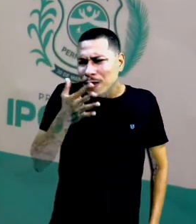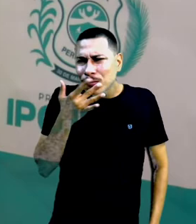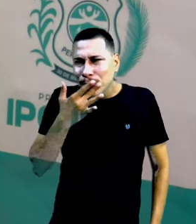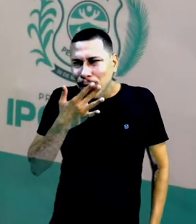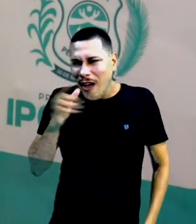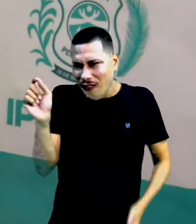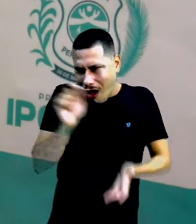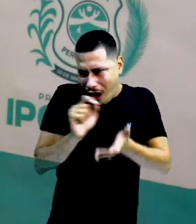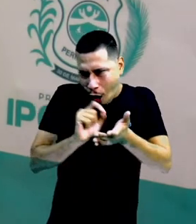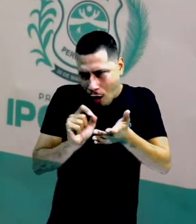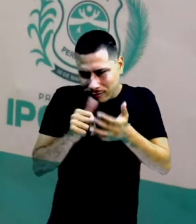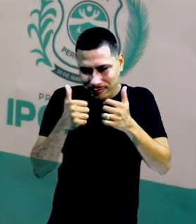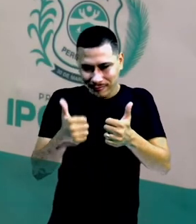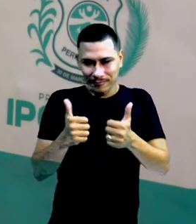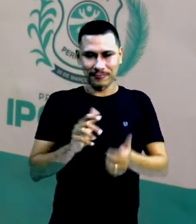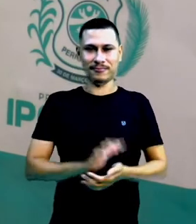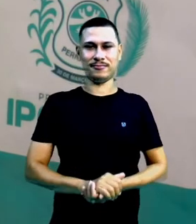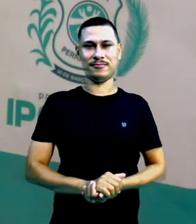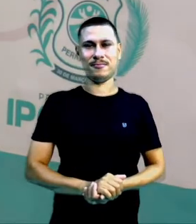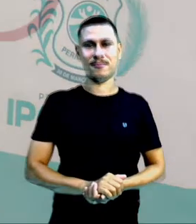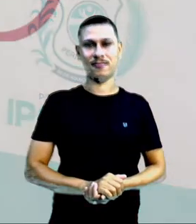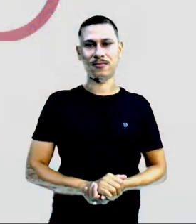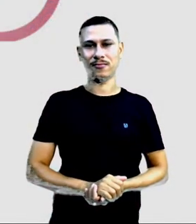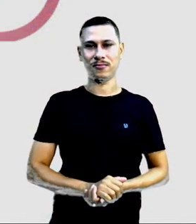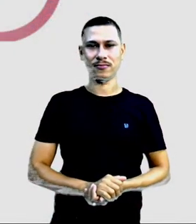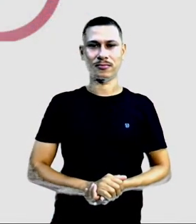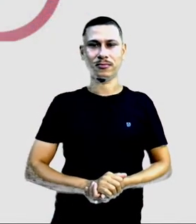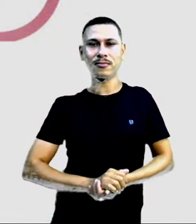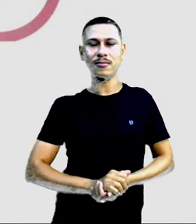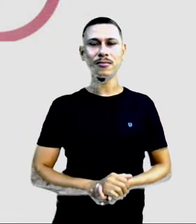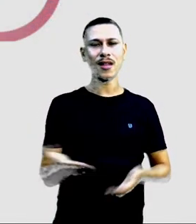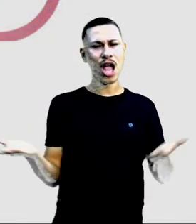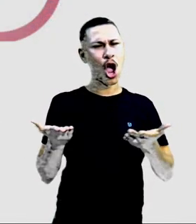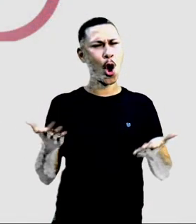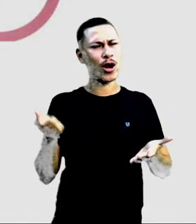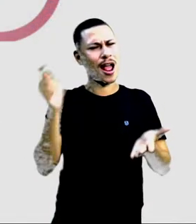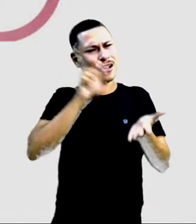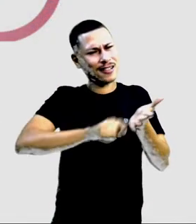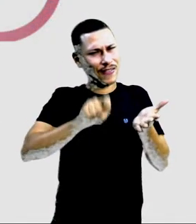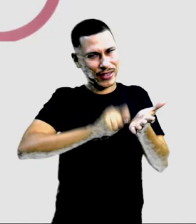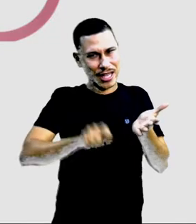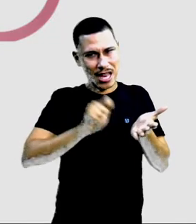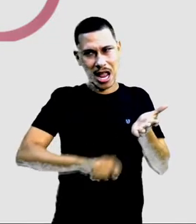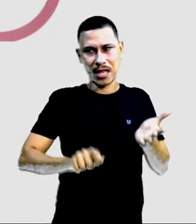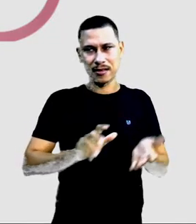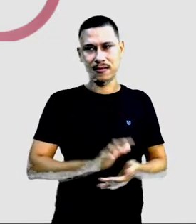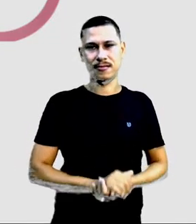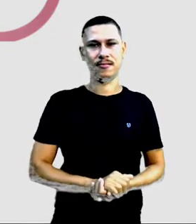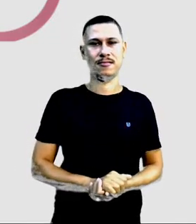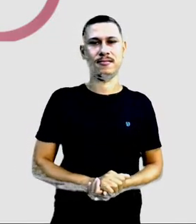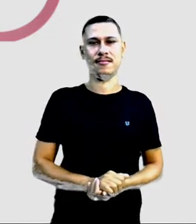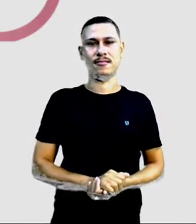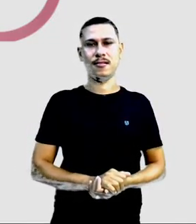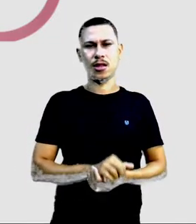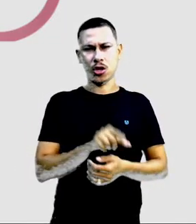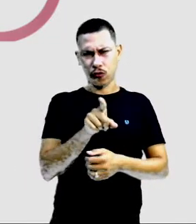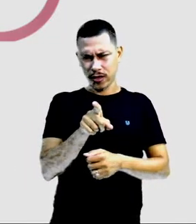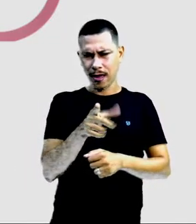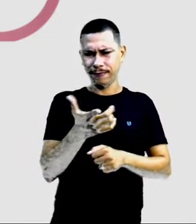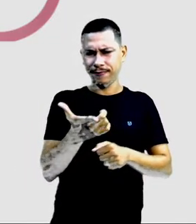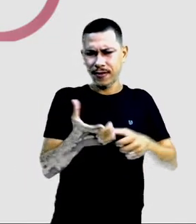tá bom? E agora de olho na nossa atividade. Vamos fazer? Você, ó, procure um